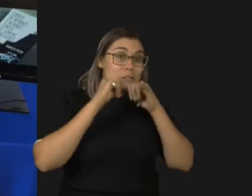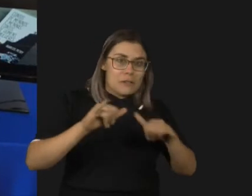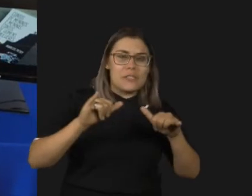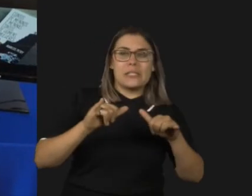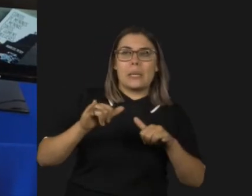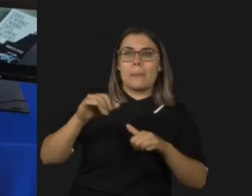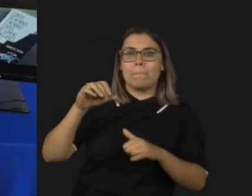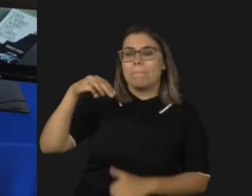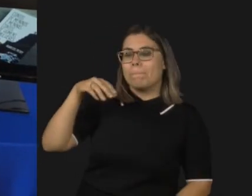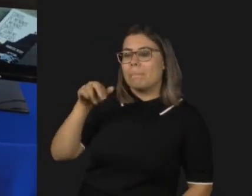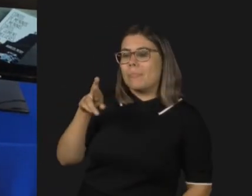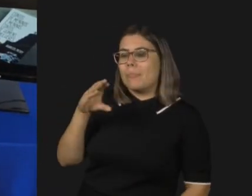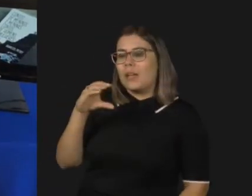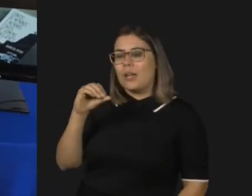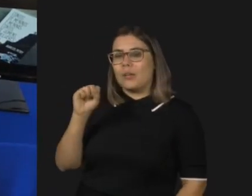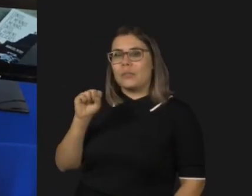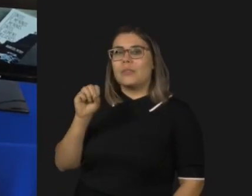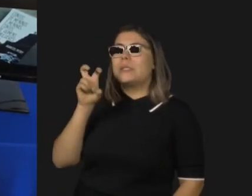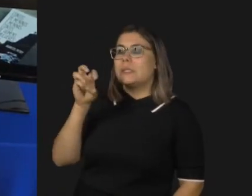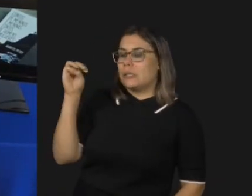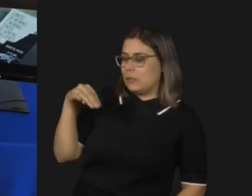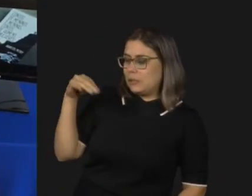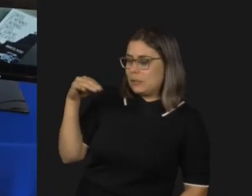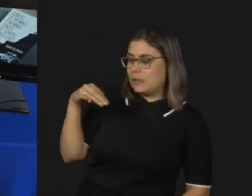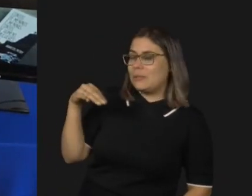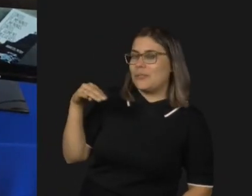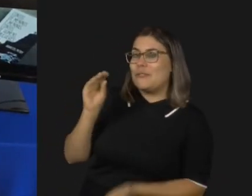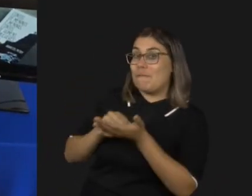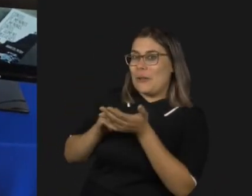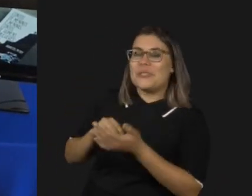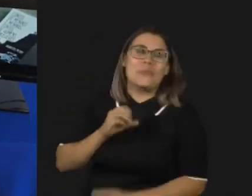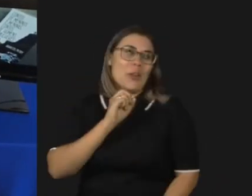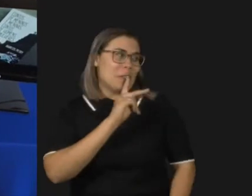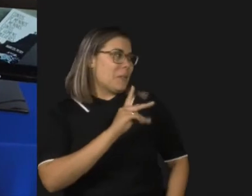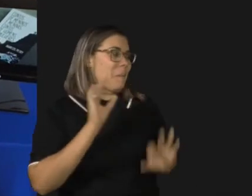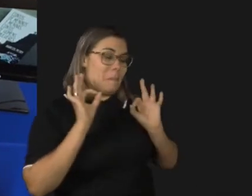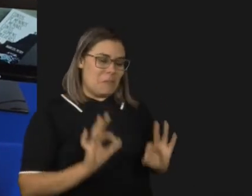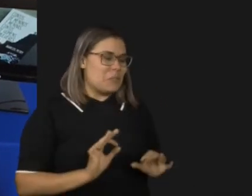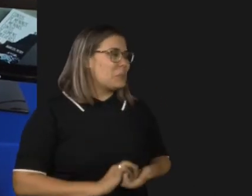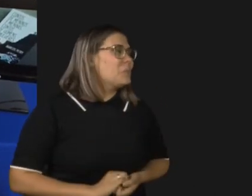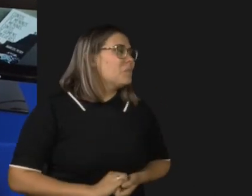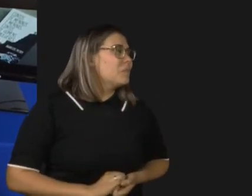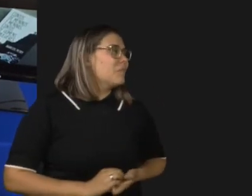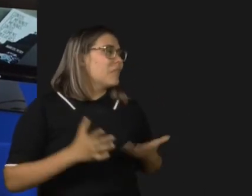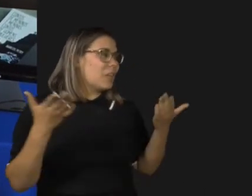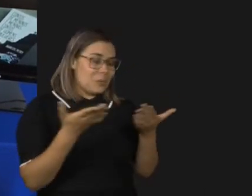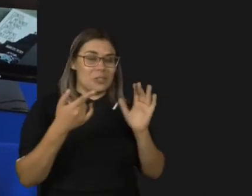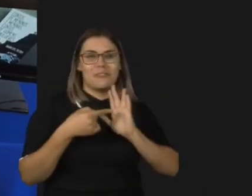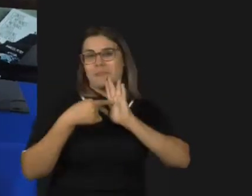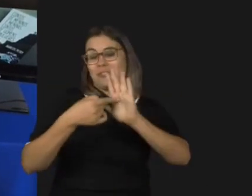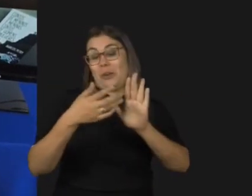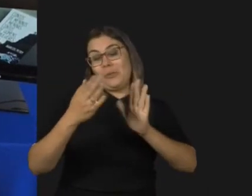cinco minutos tá bom? cinco minutos? isso obrigado eu vou apresentar para vocês as minhas obras literárias